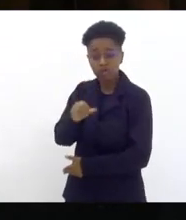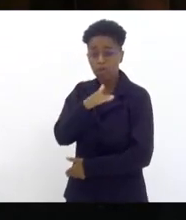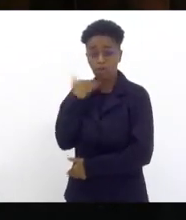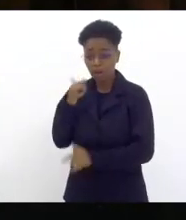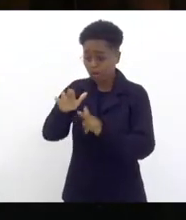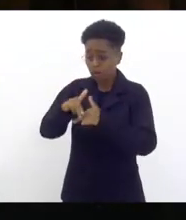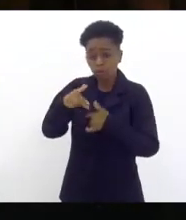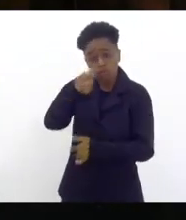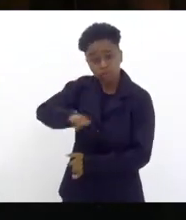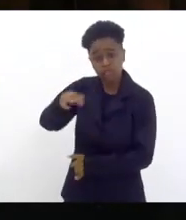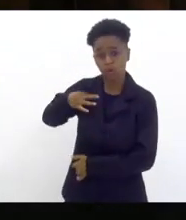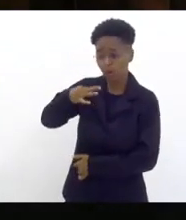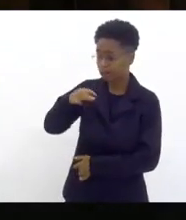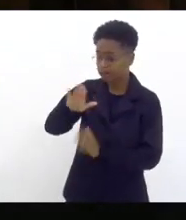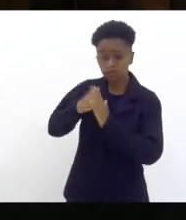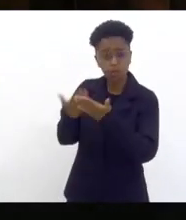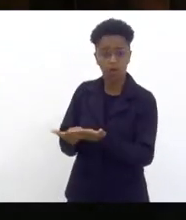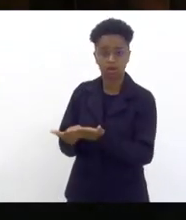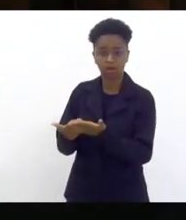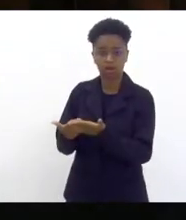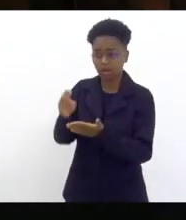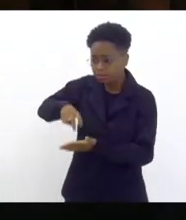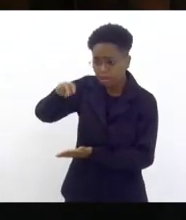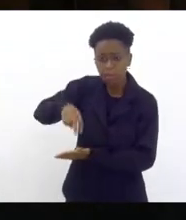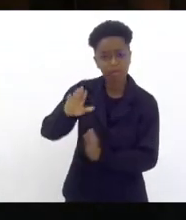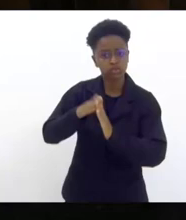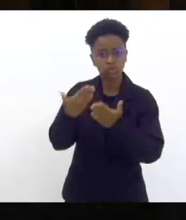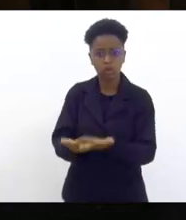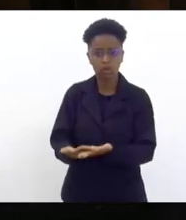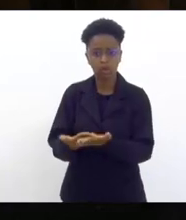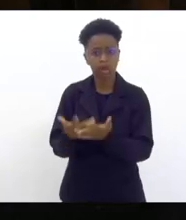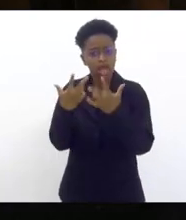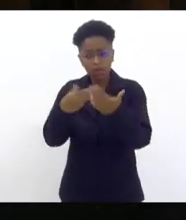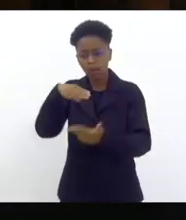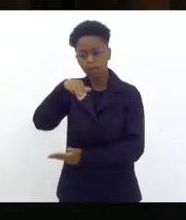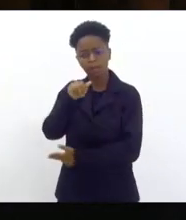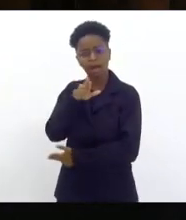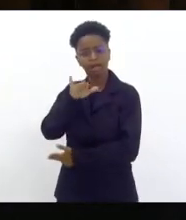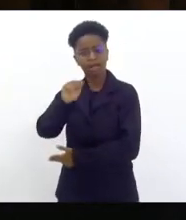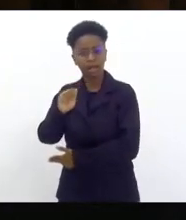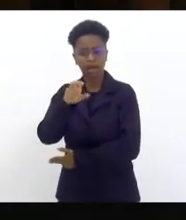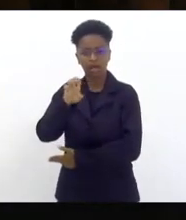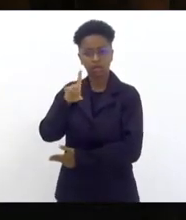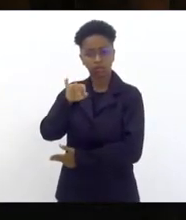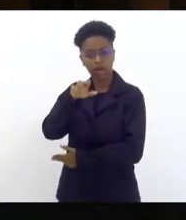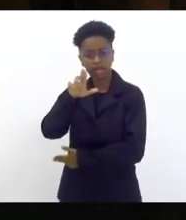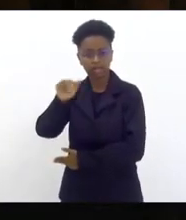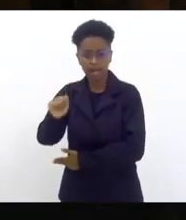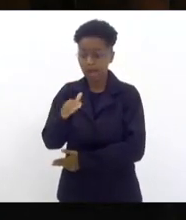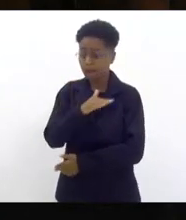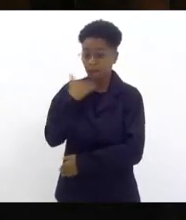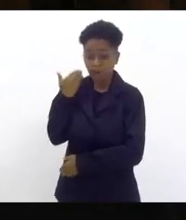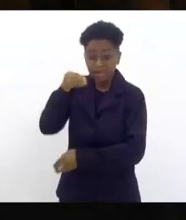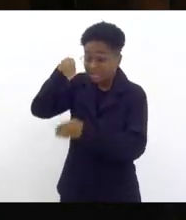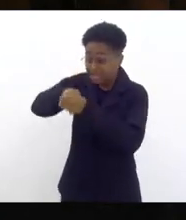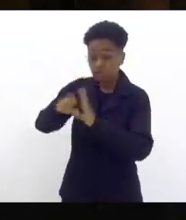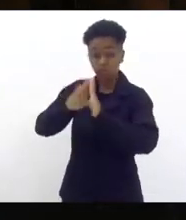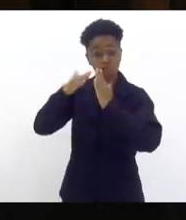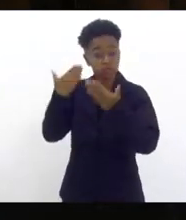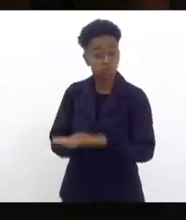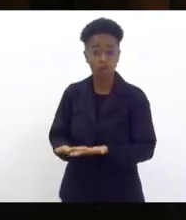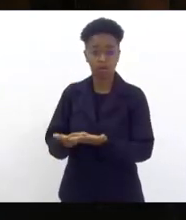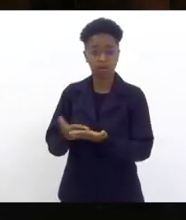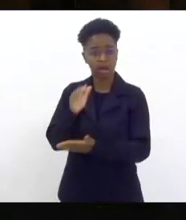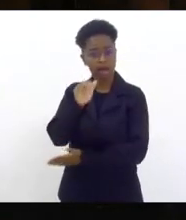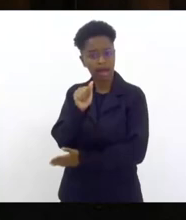caminho da escola dentro da Maré de ter sua filha como Maria Eduarda que foi morta dentro de um CIEP em